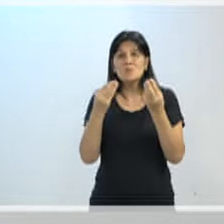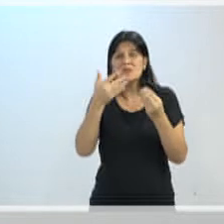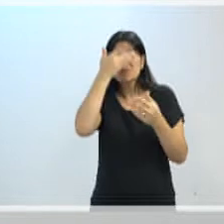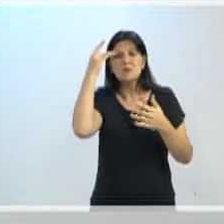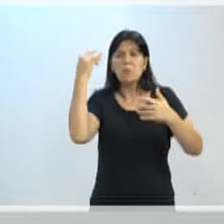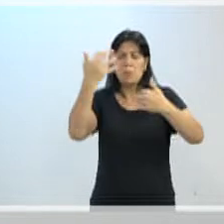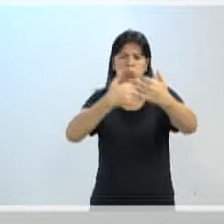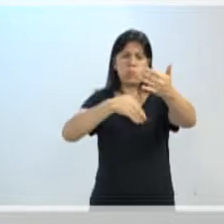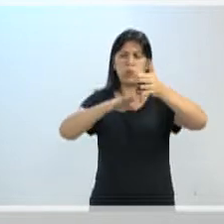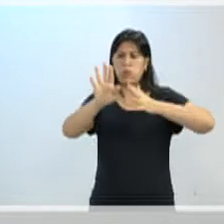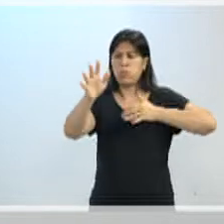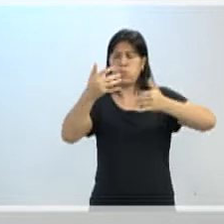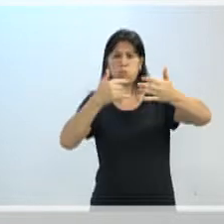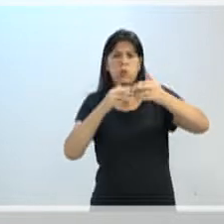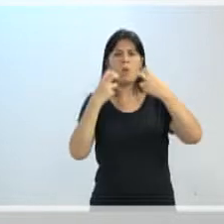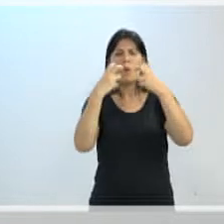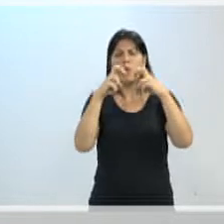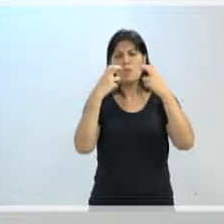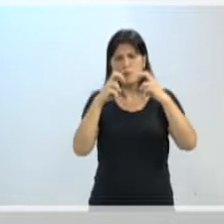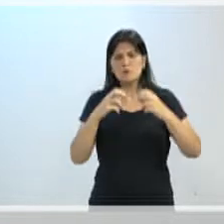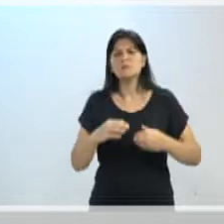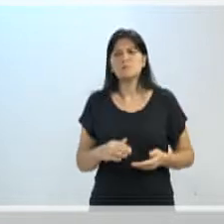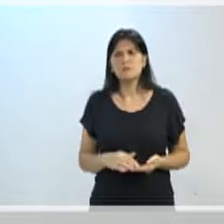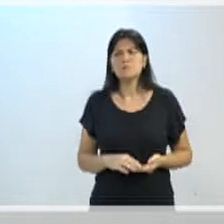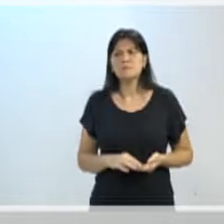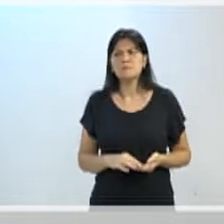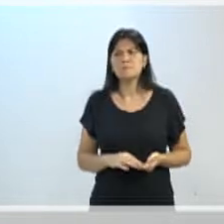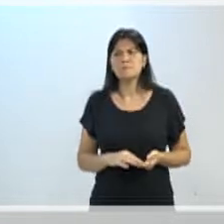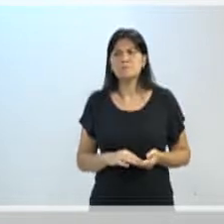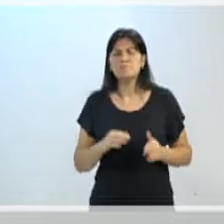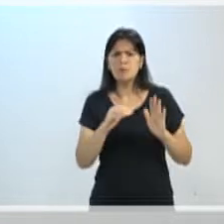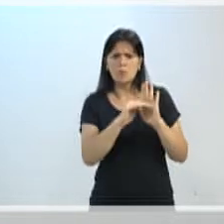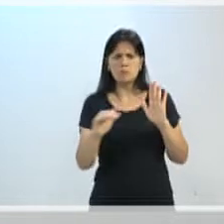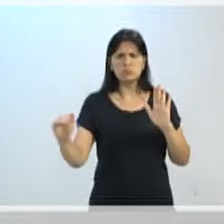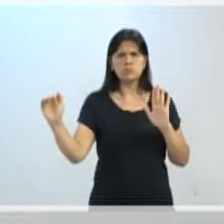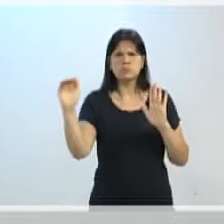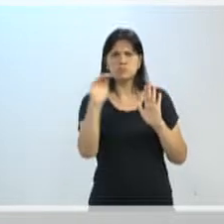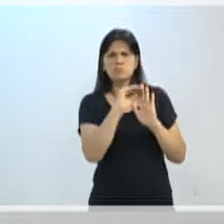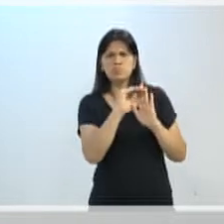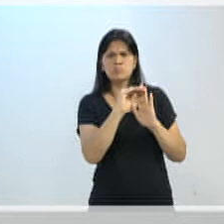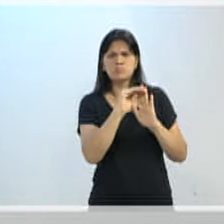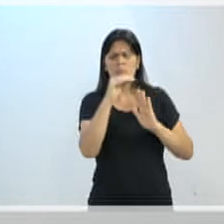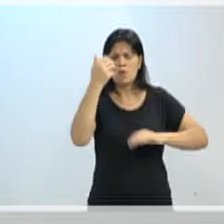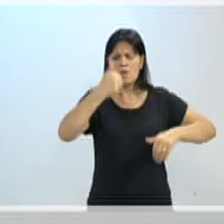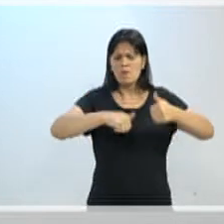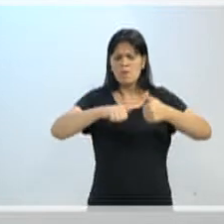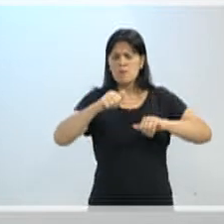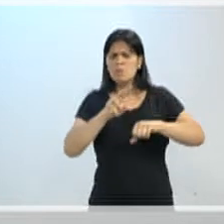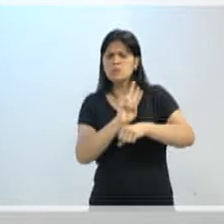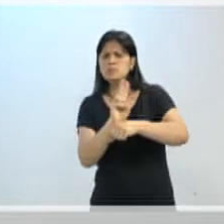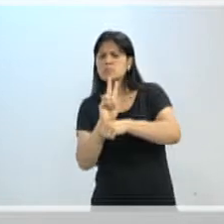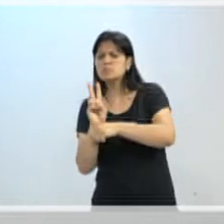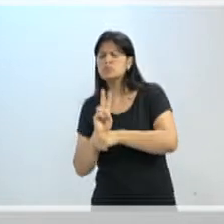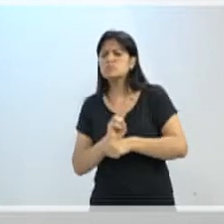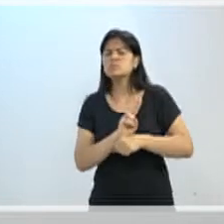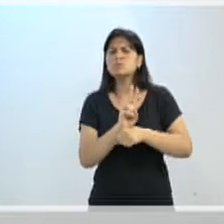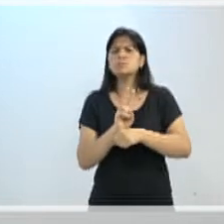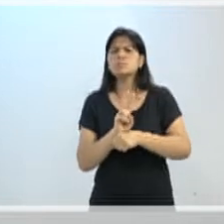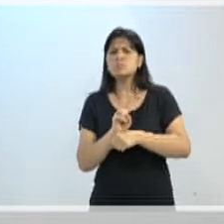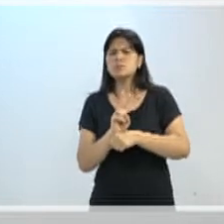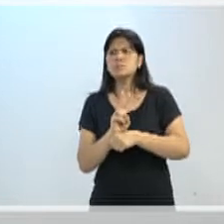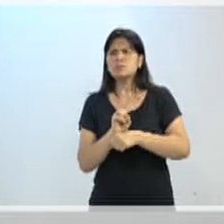Mas depois que continua esse tipo? Aumentar as fiscalizações de ocupação, ou seja, haver um controle bem mais rígido de